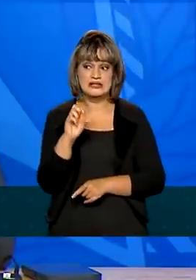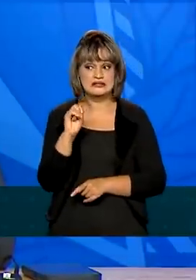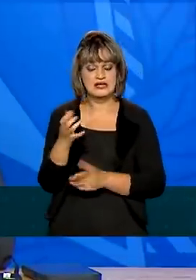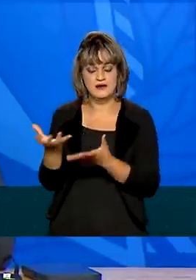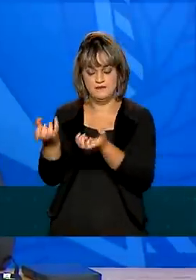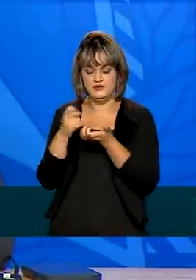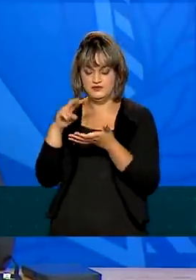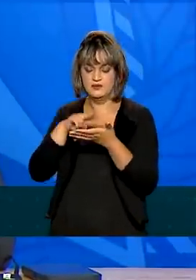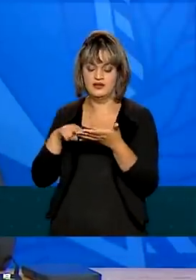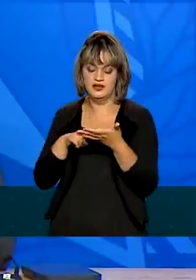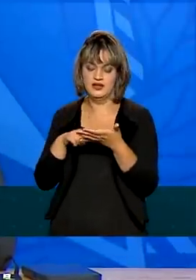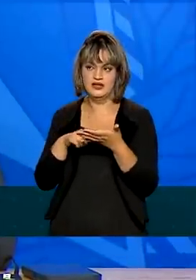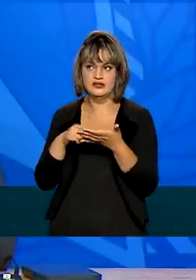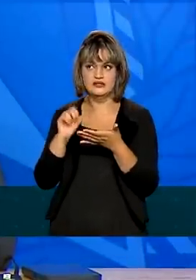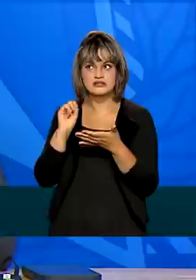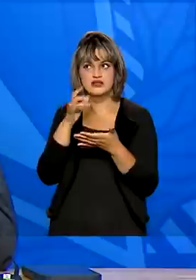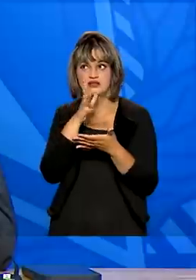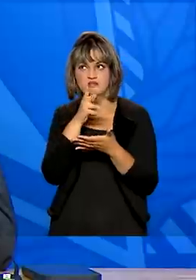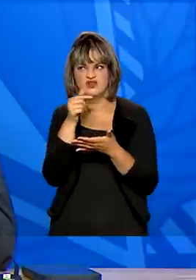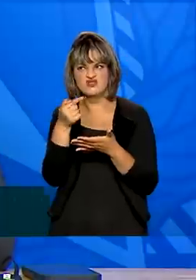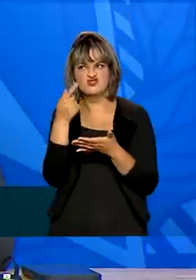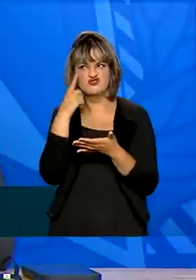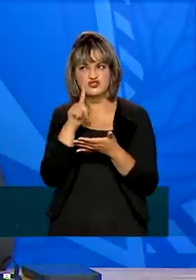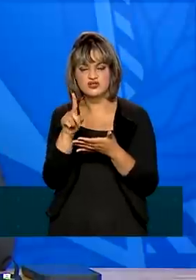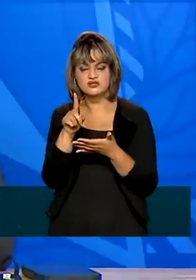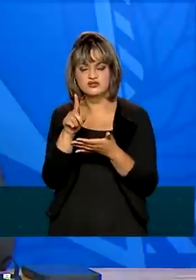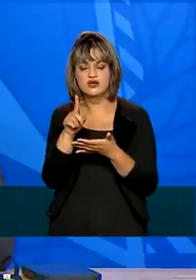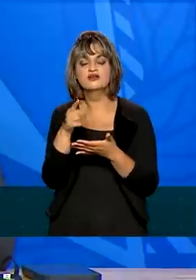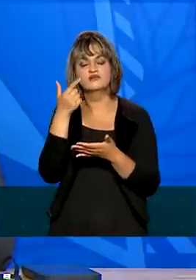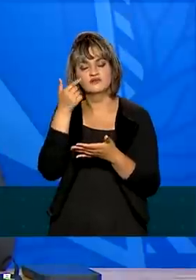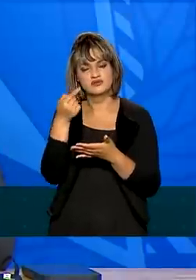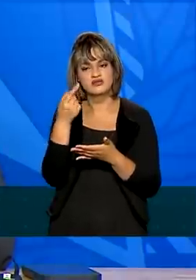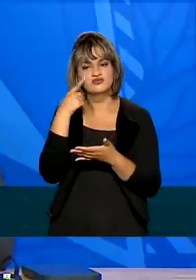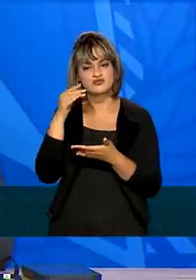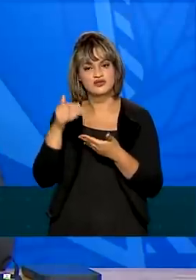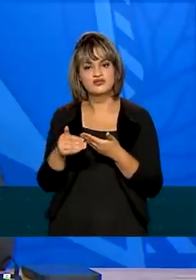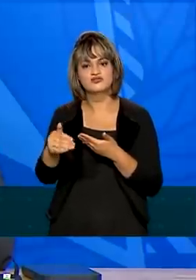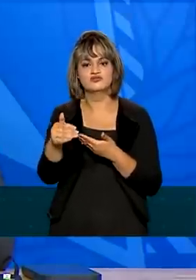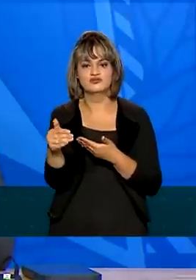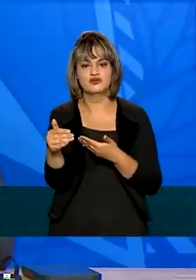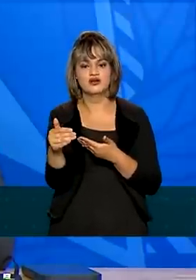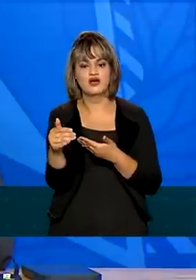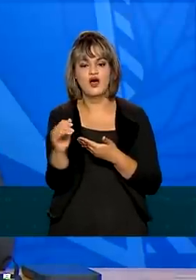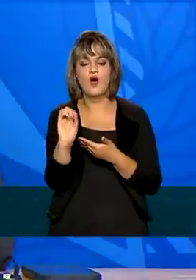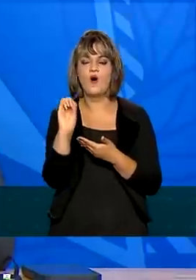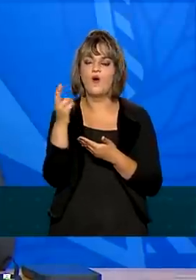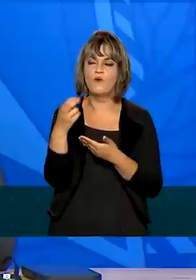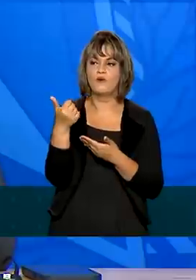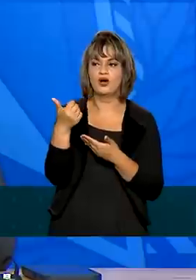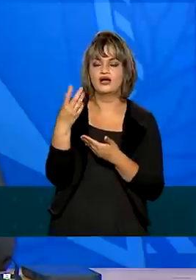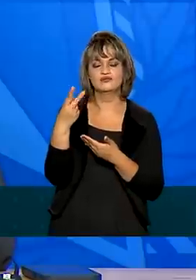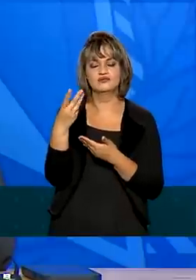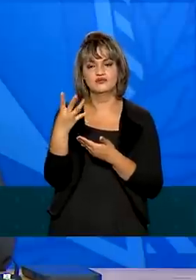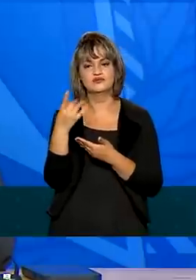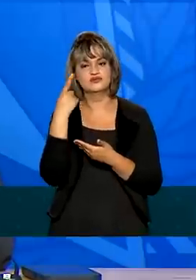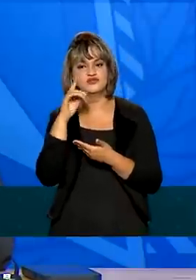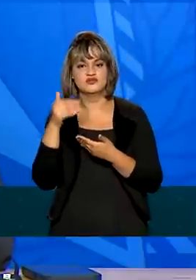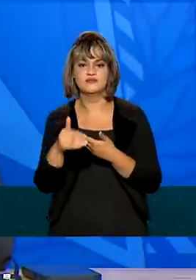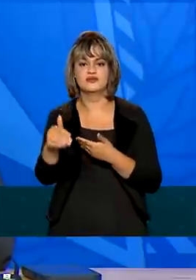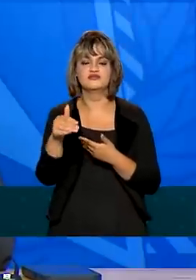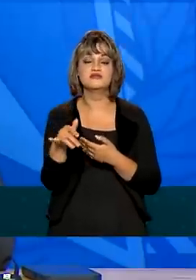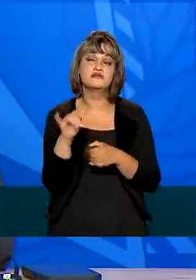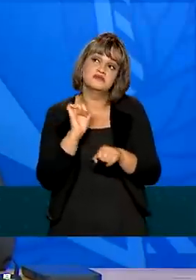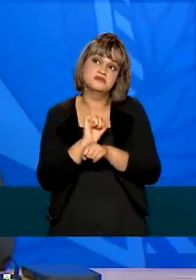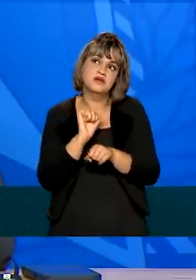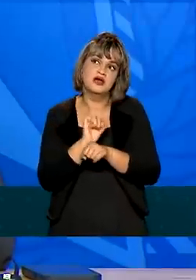de vista demorar sete dias, vai demorar sete dias ou 14 dias a mais. Então, a